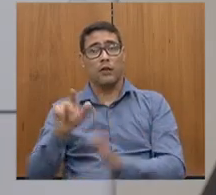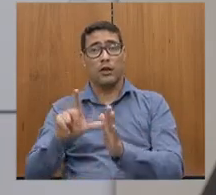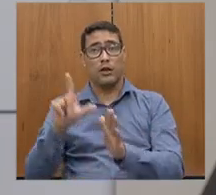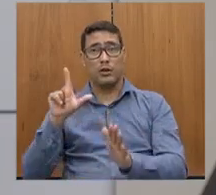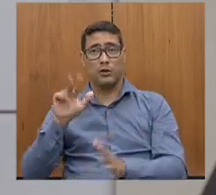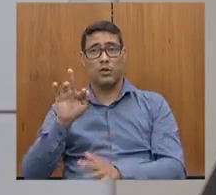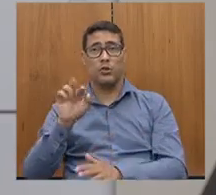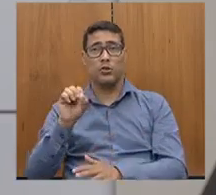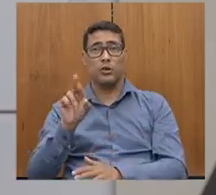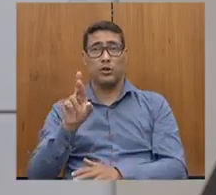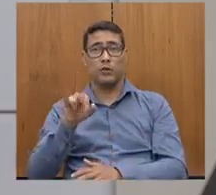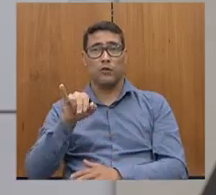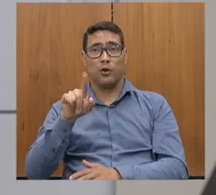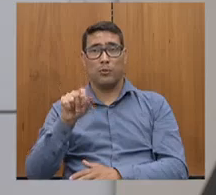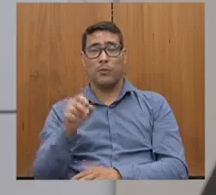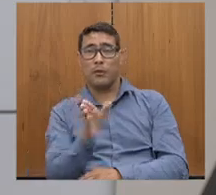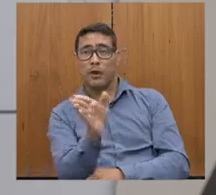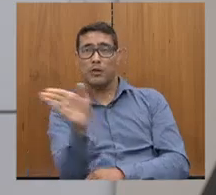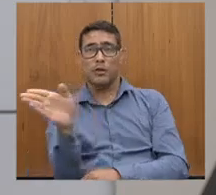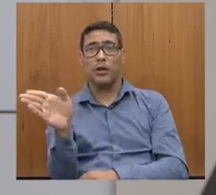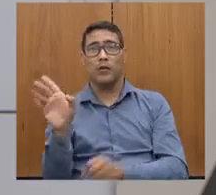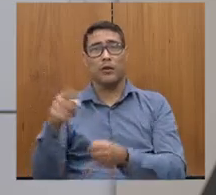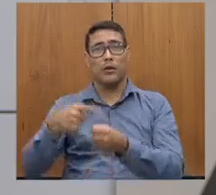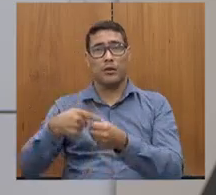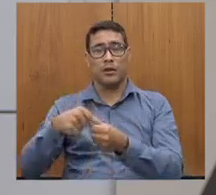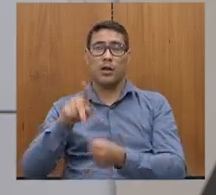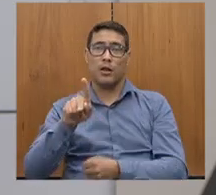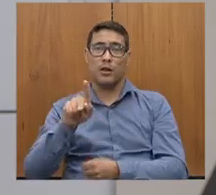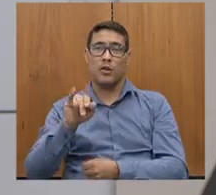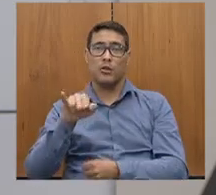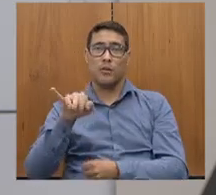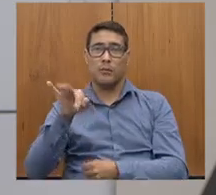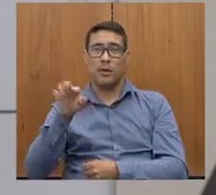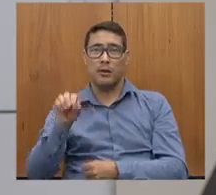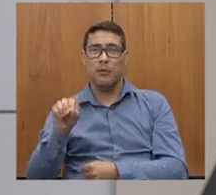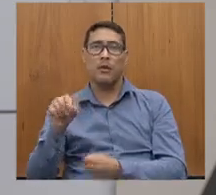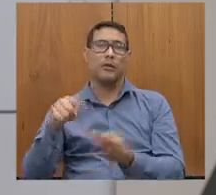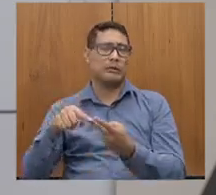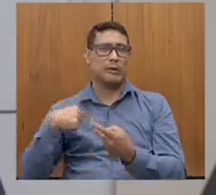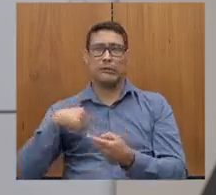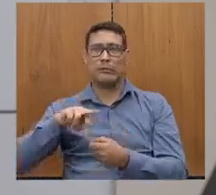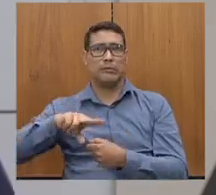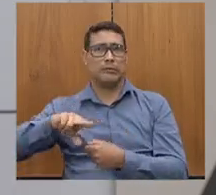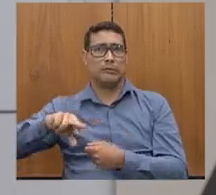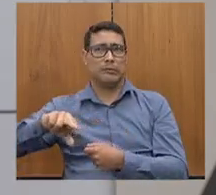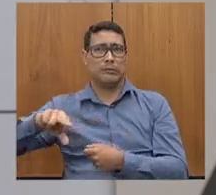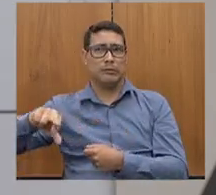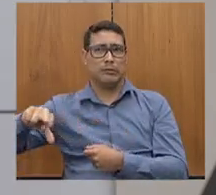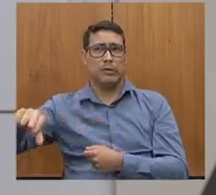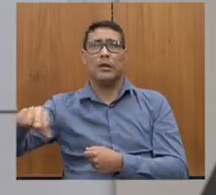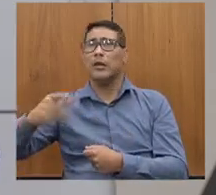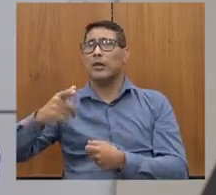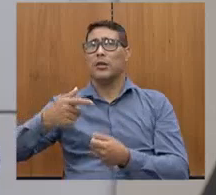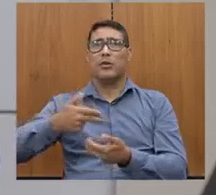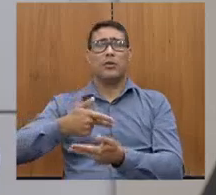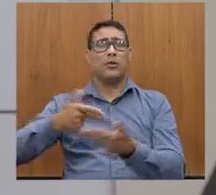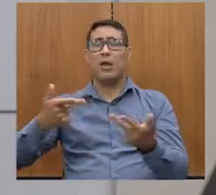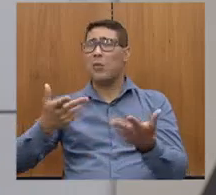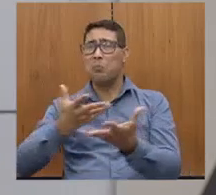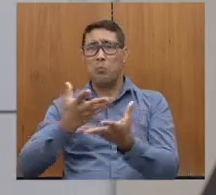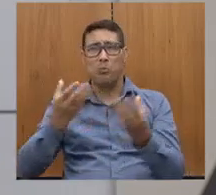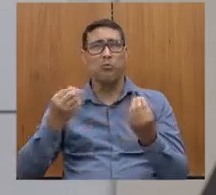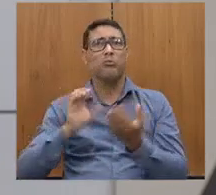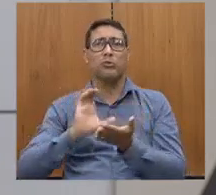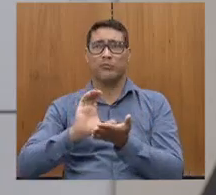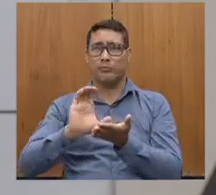Formiga, pega a direita, sai a cidade de Pimenta, Pimenta-Guapé, Boa Esperança, Varginha, é um horizonte fantástico de investimentos,